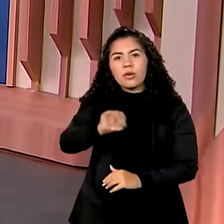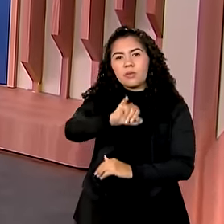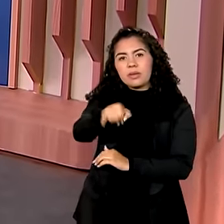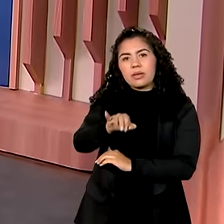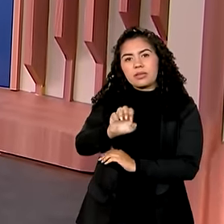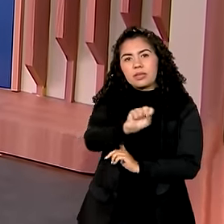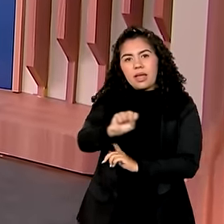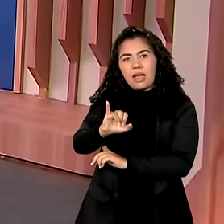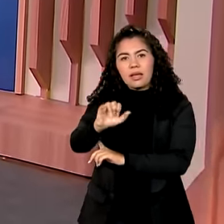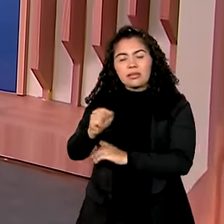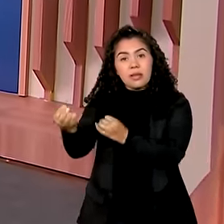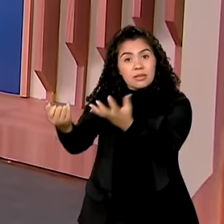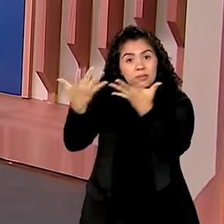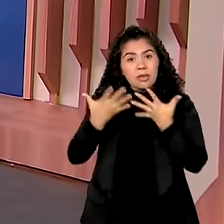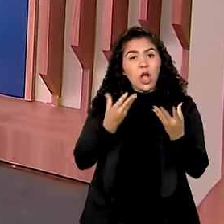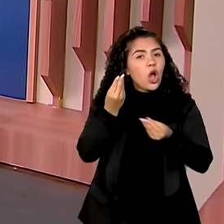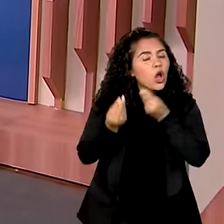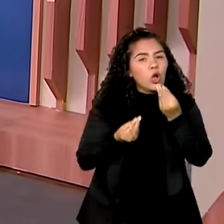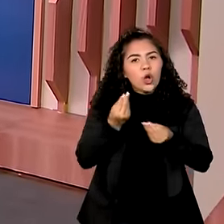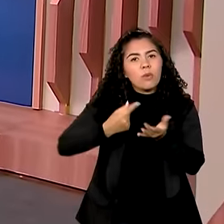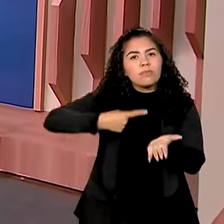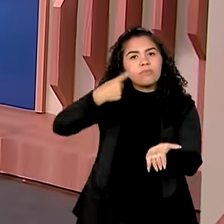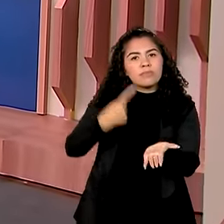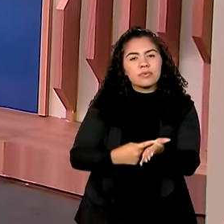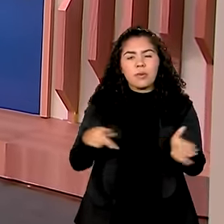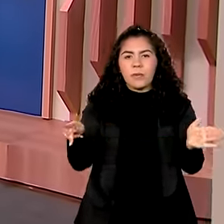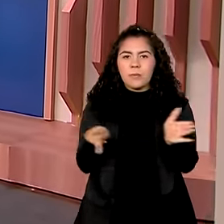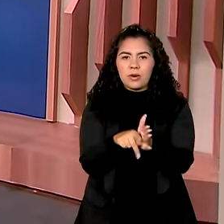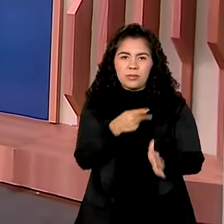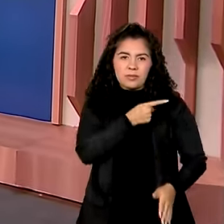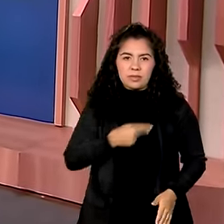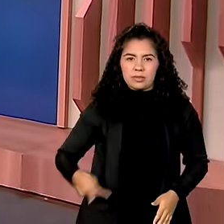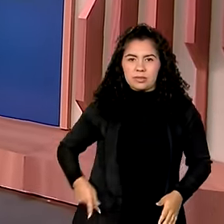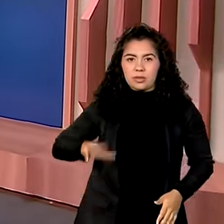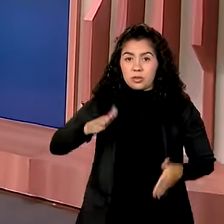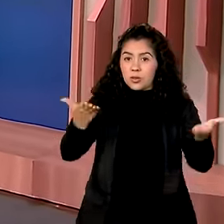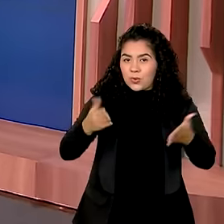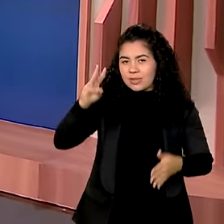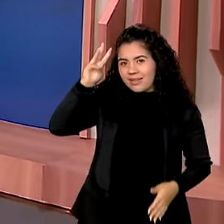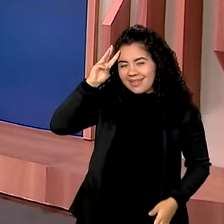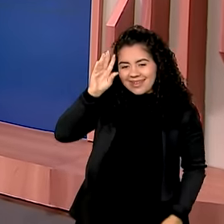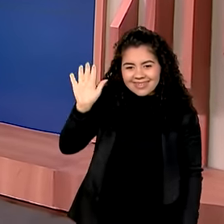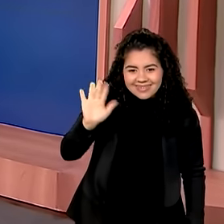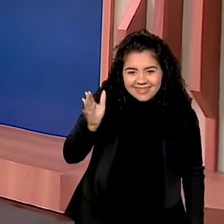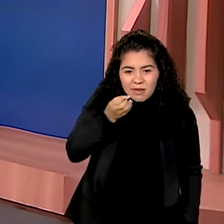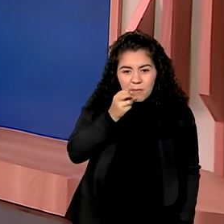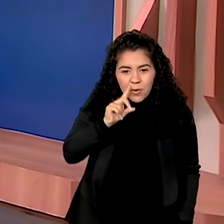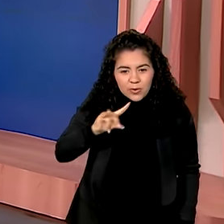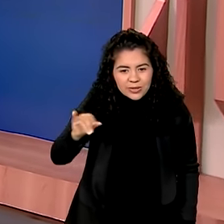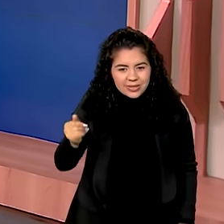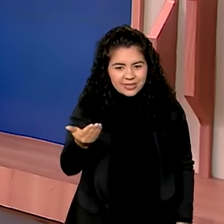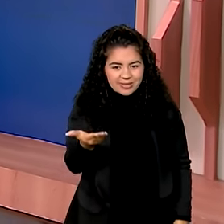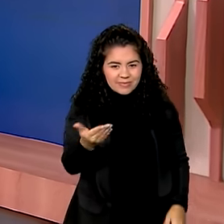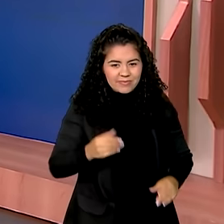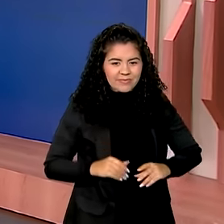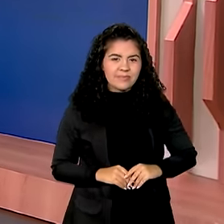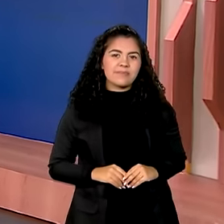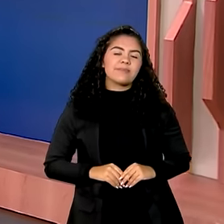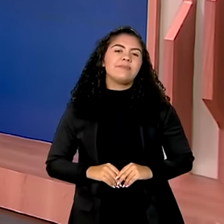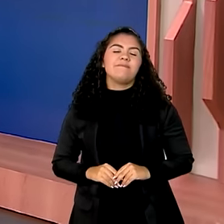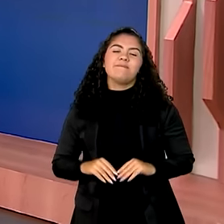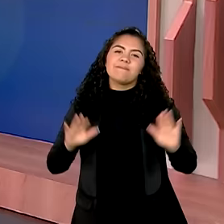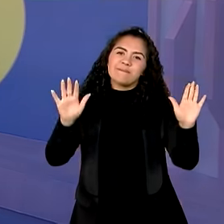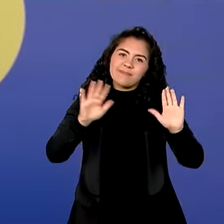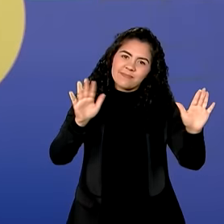Gonçalves como está o dia do presidente Lula nesta terça-feira. É com você, Jéssica. Bom dia. Oi, Vanessa.